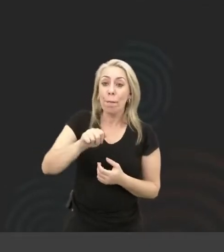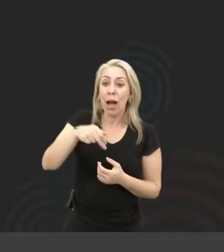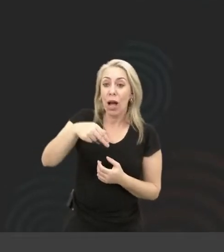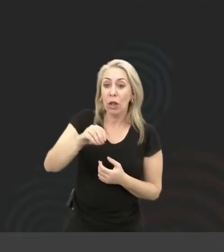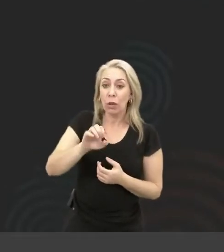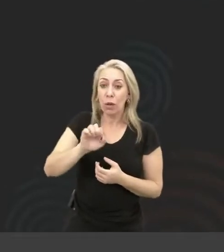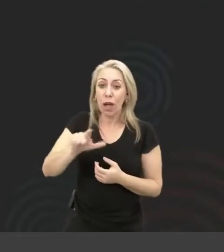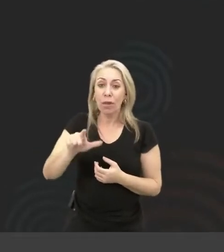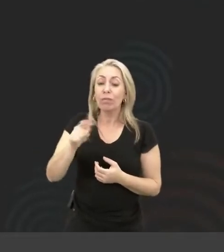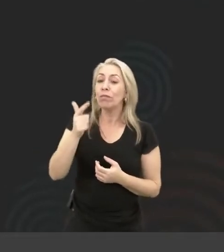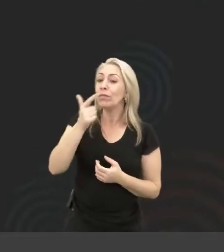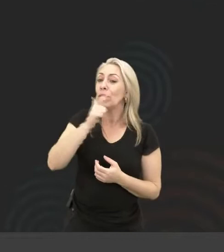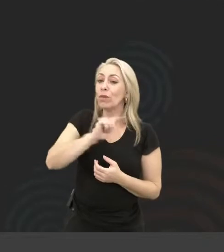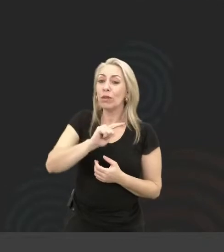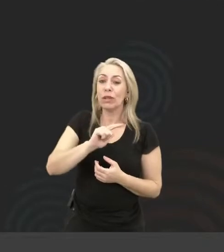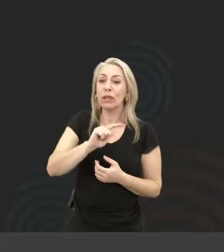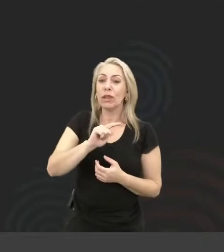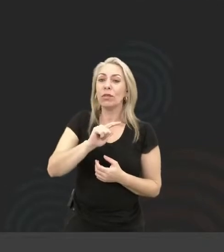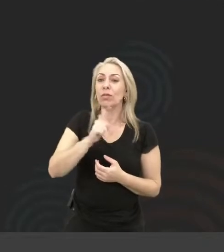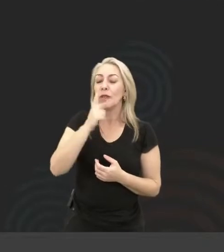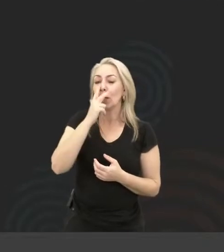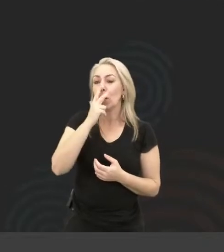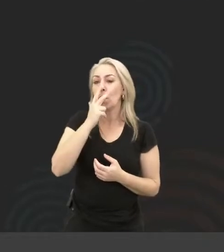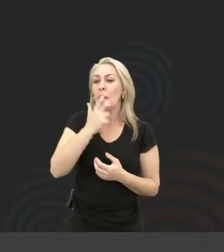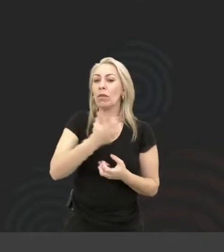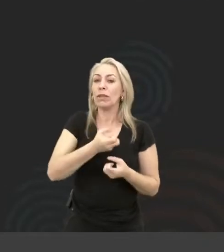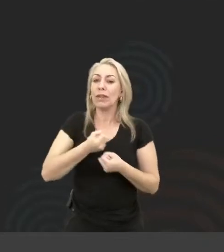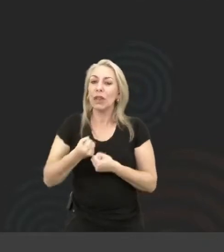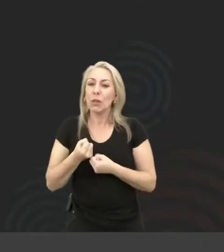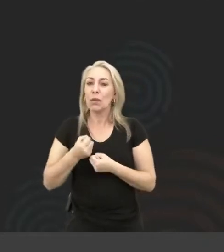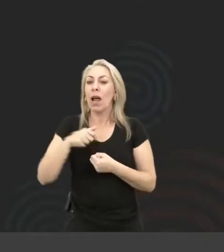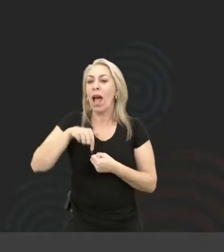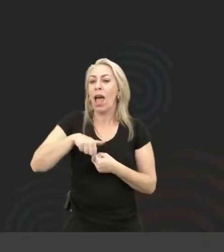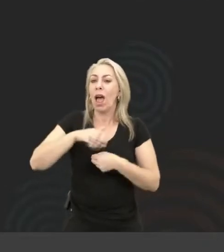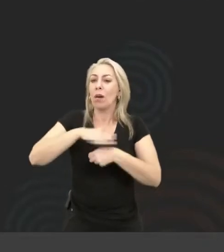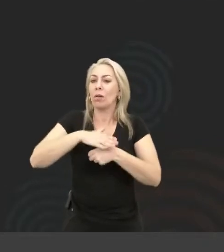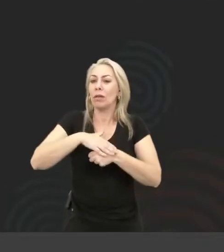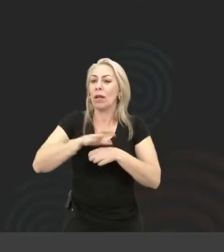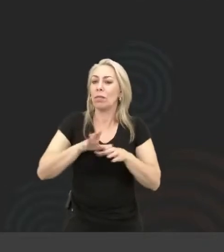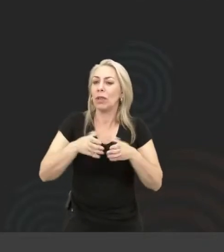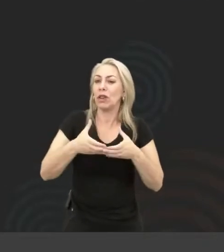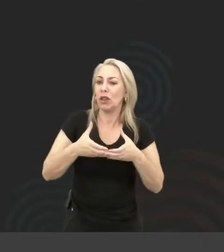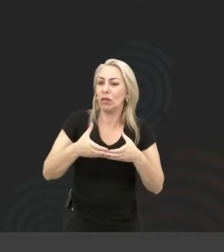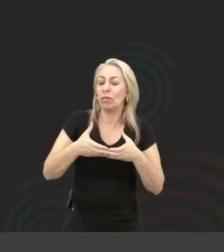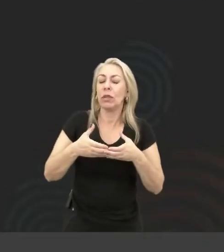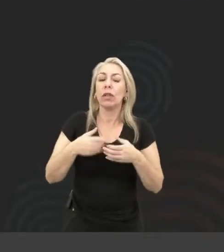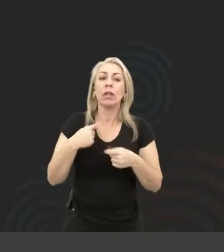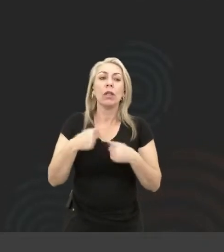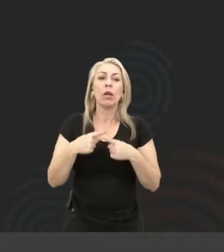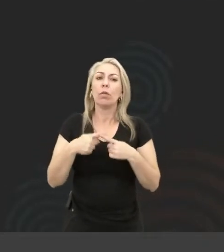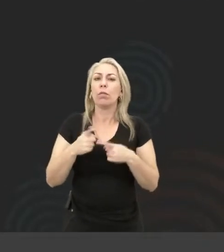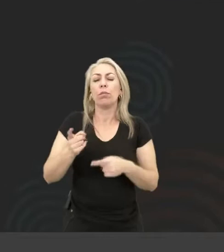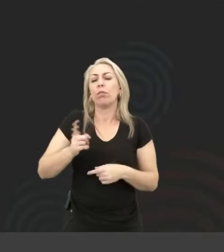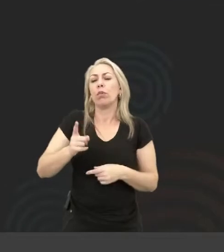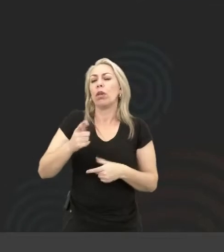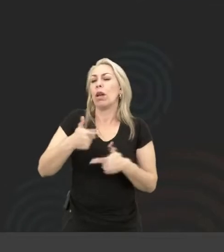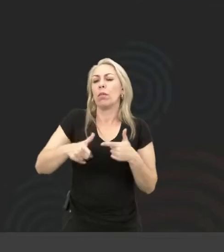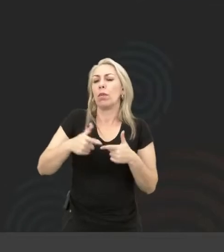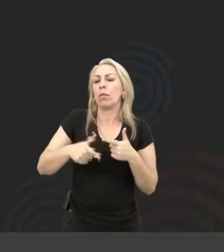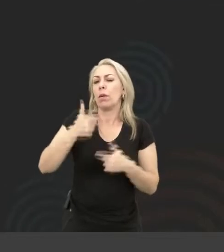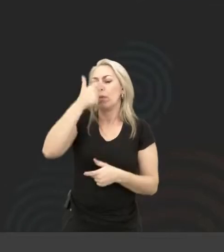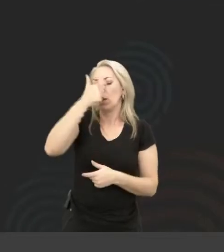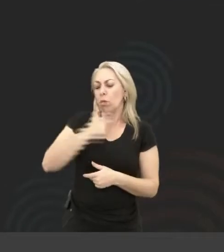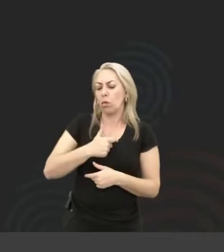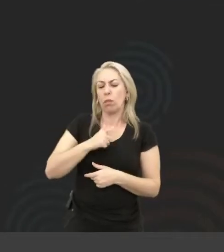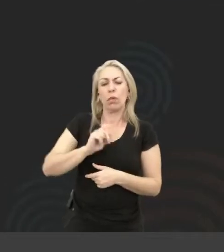conseguiu me manter por muito tempo nesse time. Não foi nem por um problema comigo,